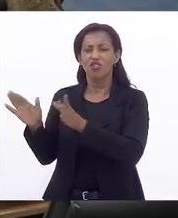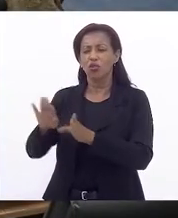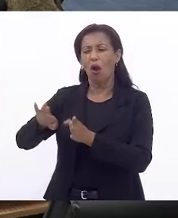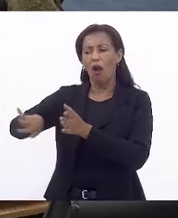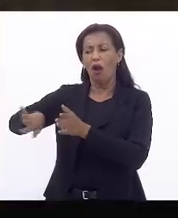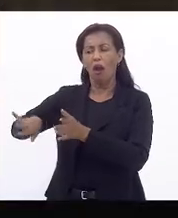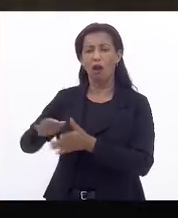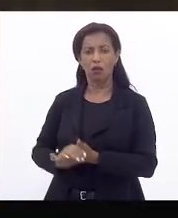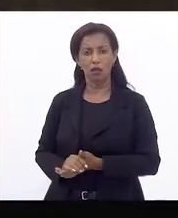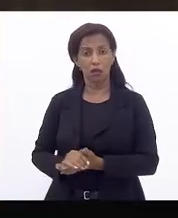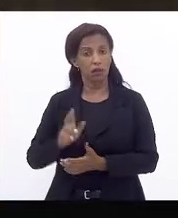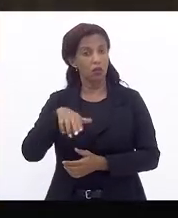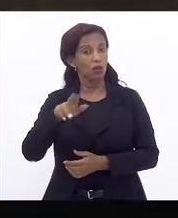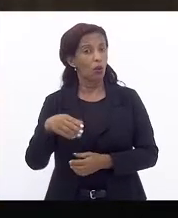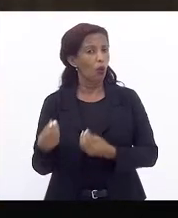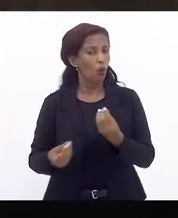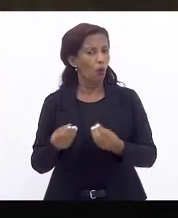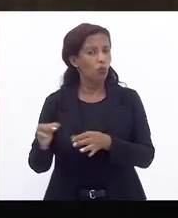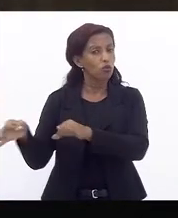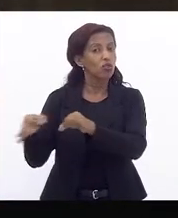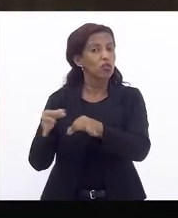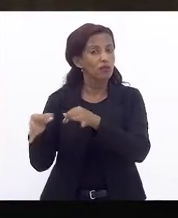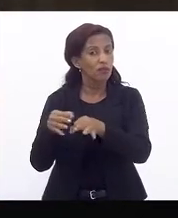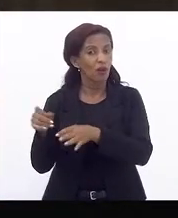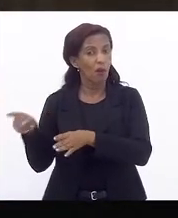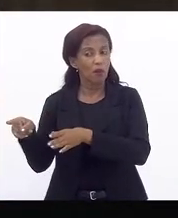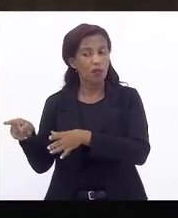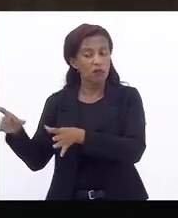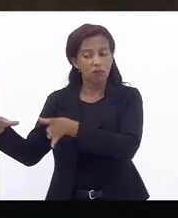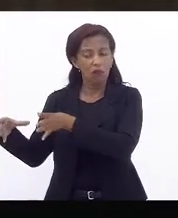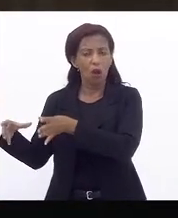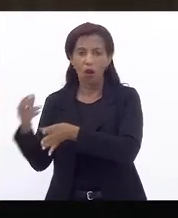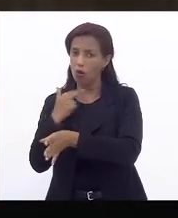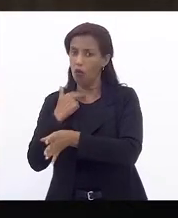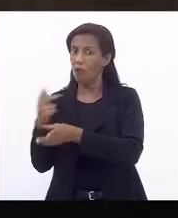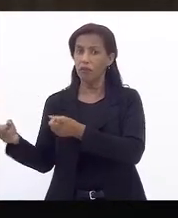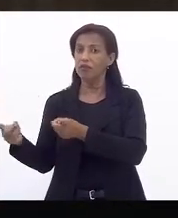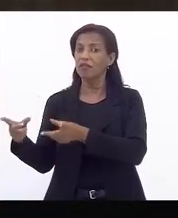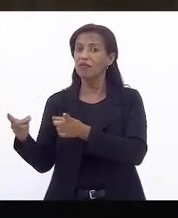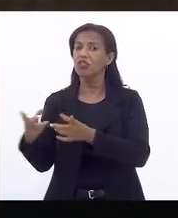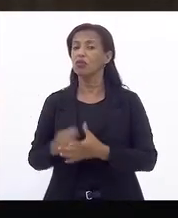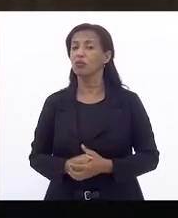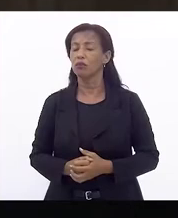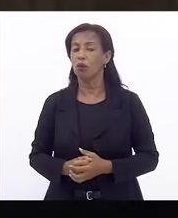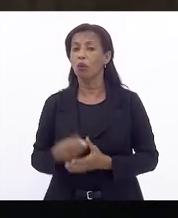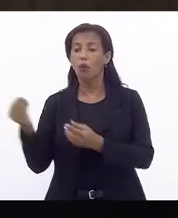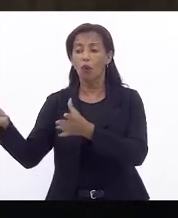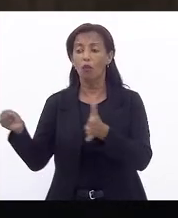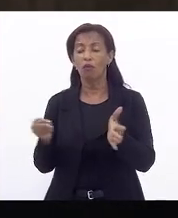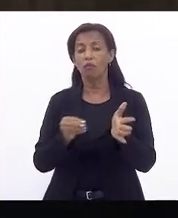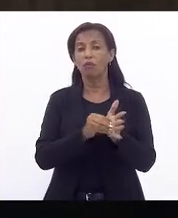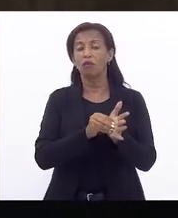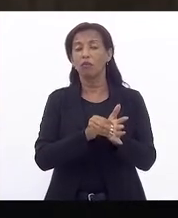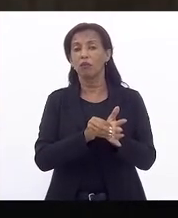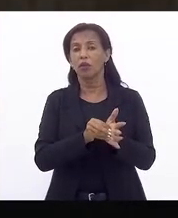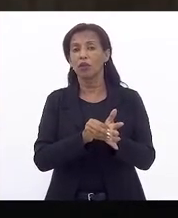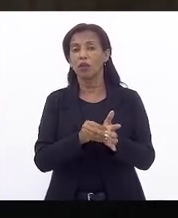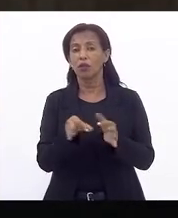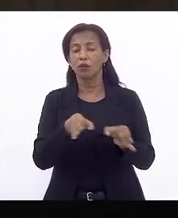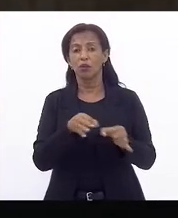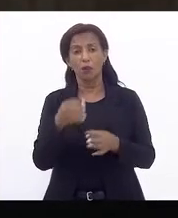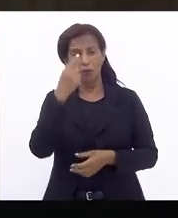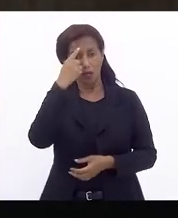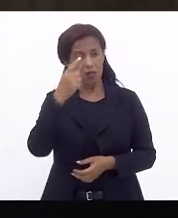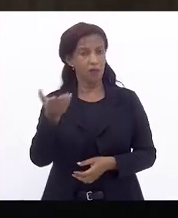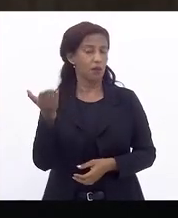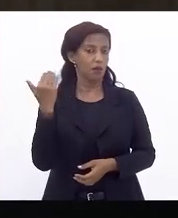Então, eu quero saber de que forma esses produtos vão, não vão poder ser comercializados. De que forma vai estar claro isso no projeto? Porque semana passada,